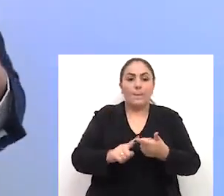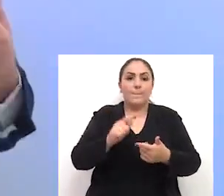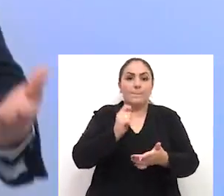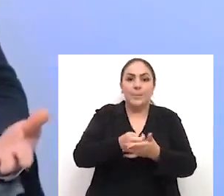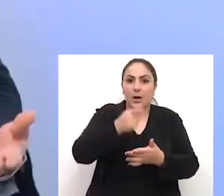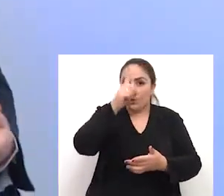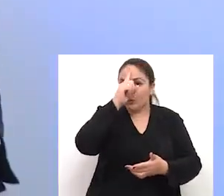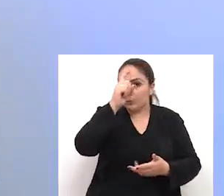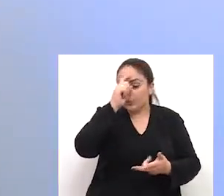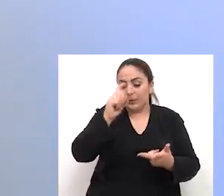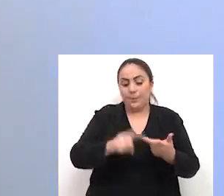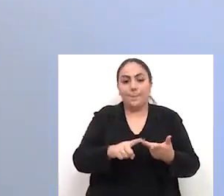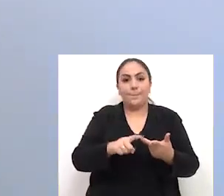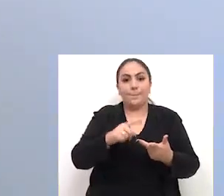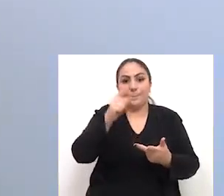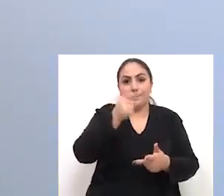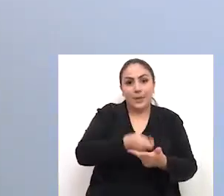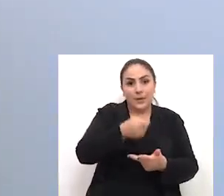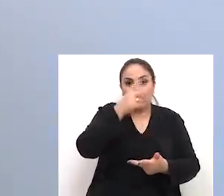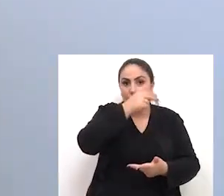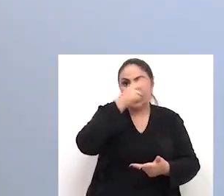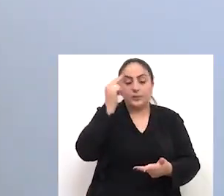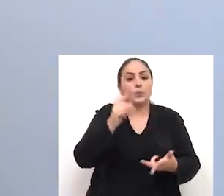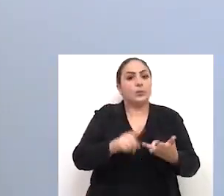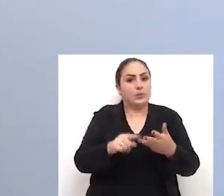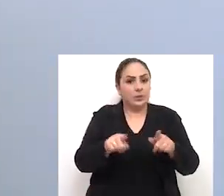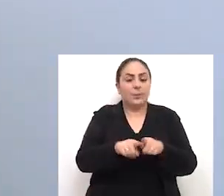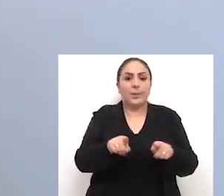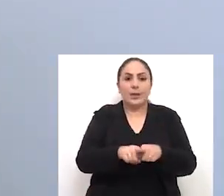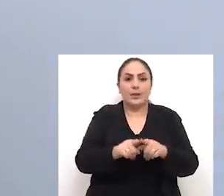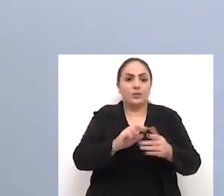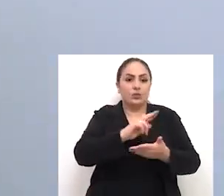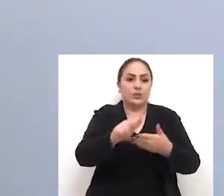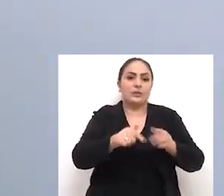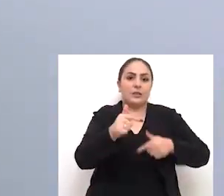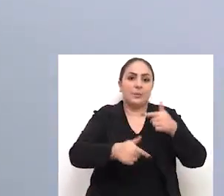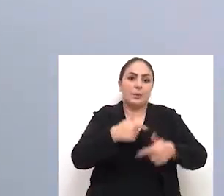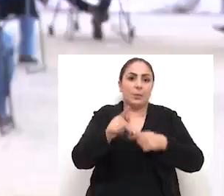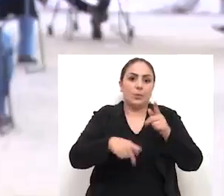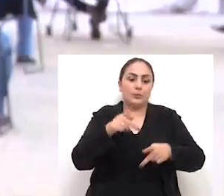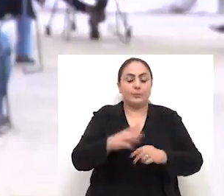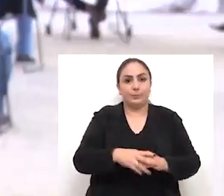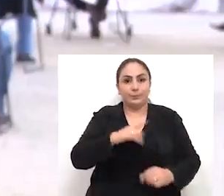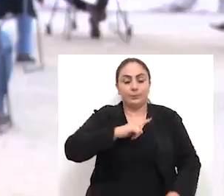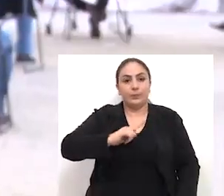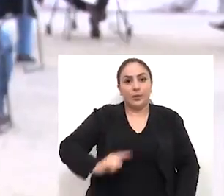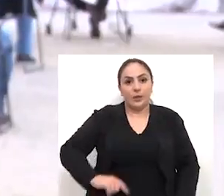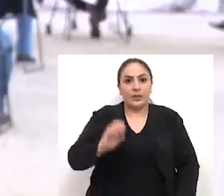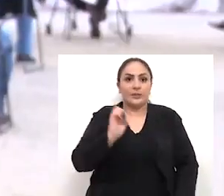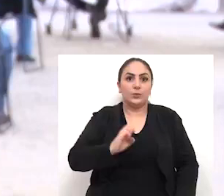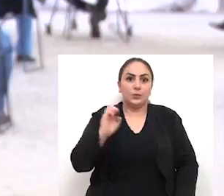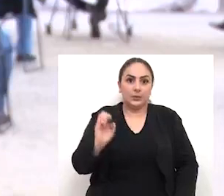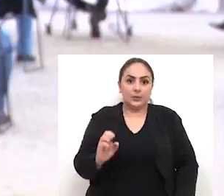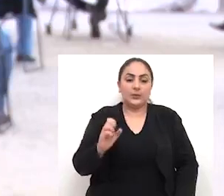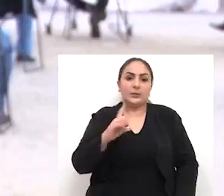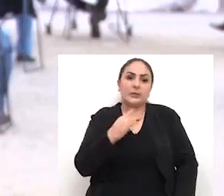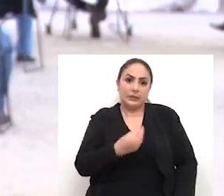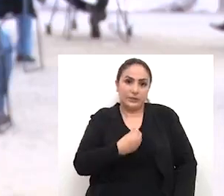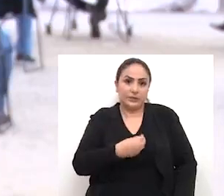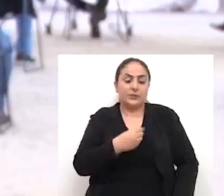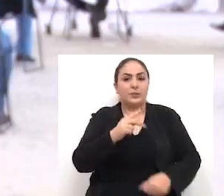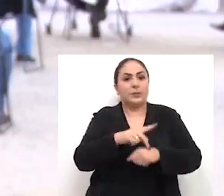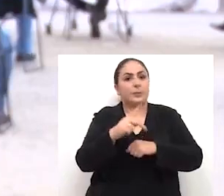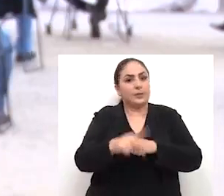para pagar hospitais, para pagar os municípios, e aí compromete serviços para a população. O governador Eduardo Leite